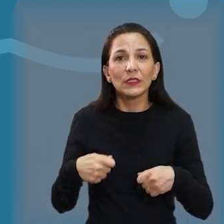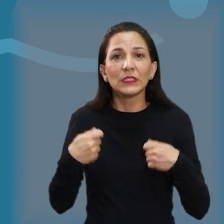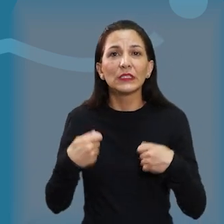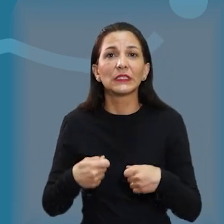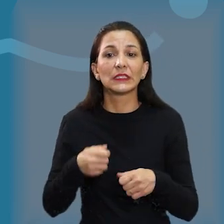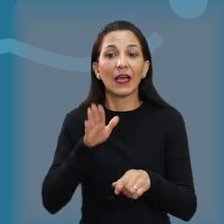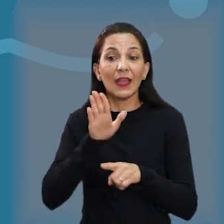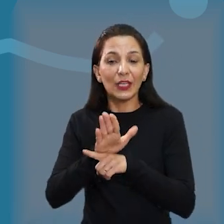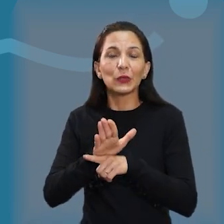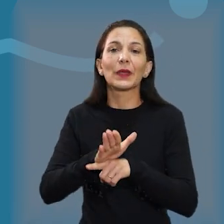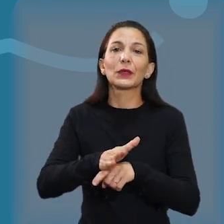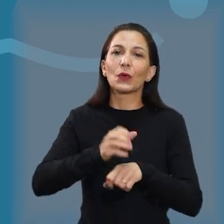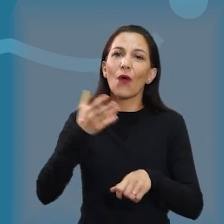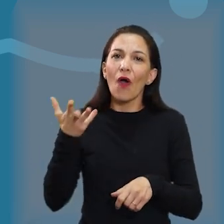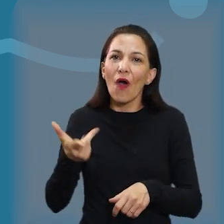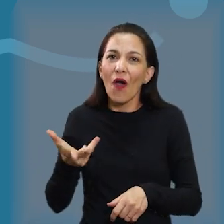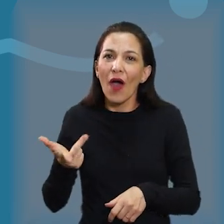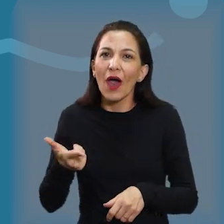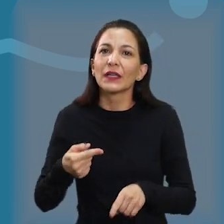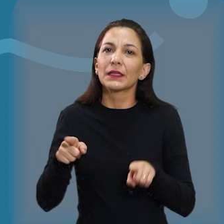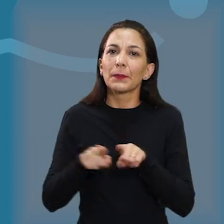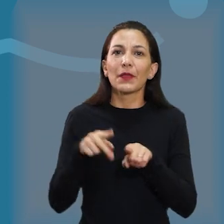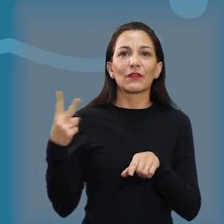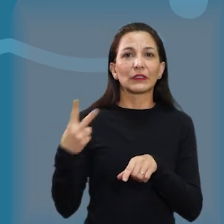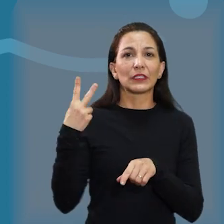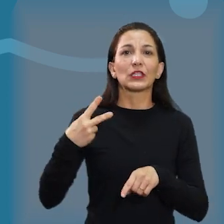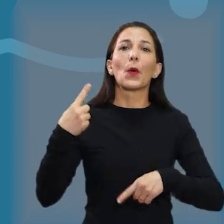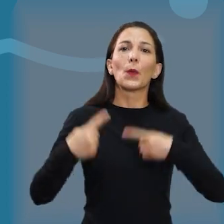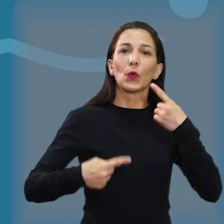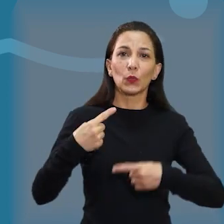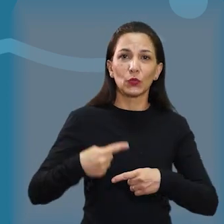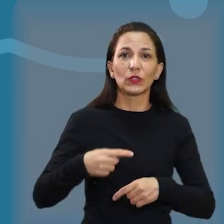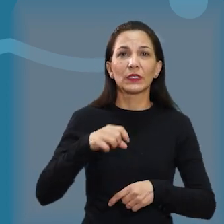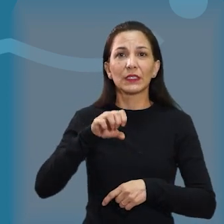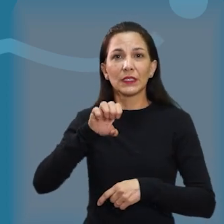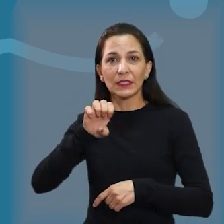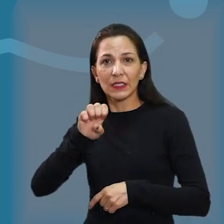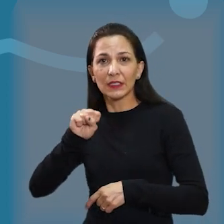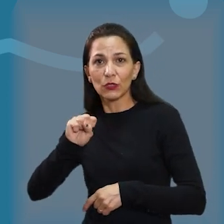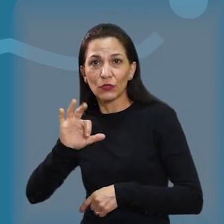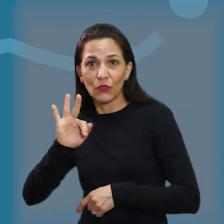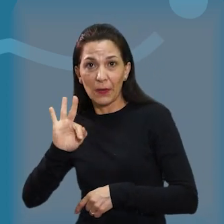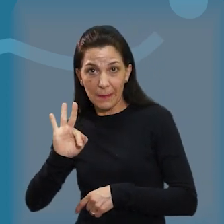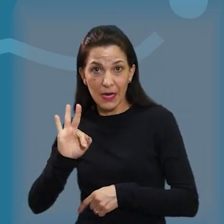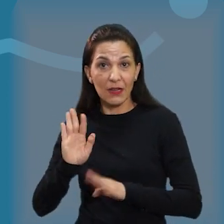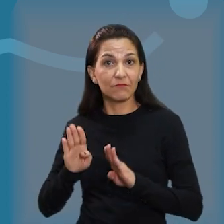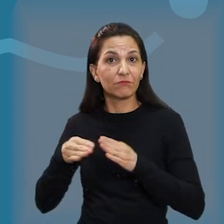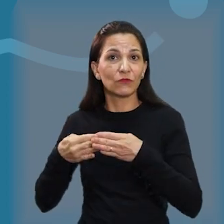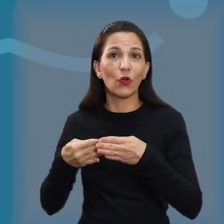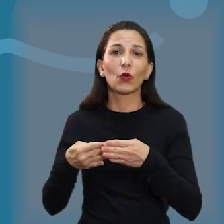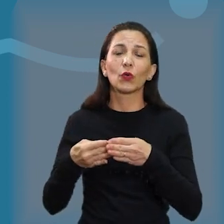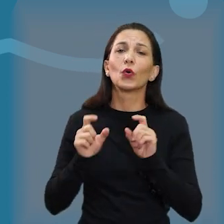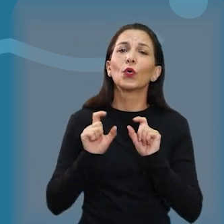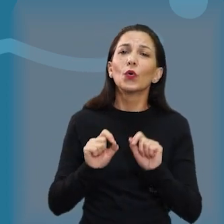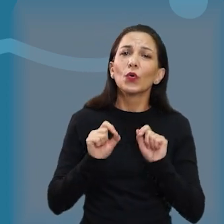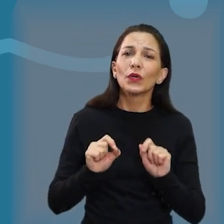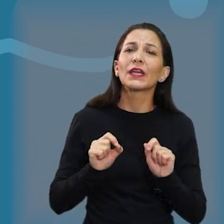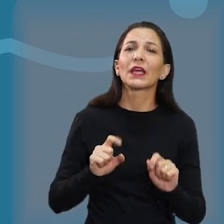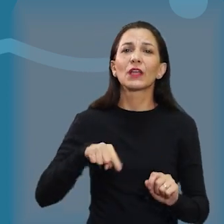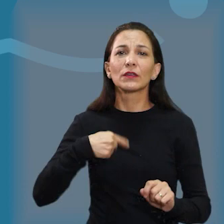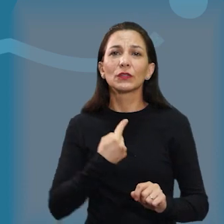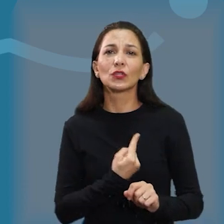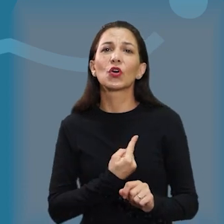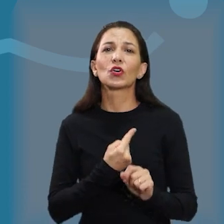para poder acelerar o atendimento e até a valorização da política pública de estratégia de saúde da família,